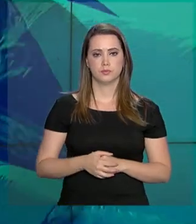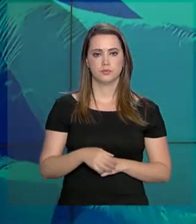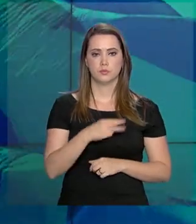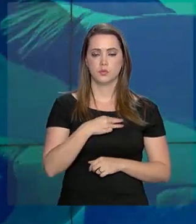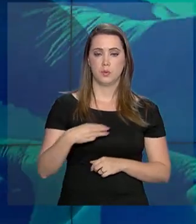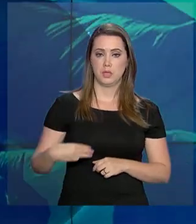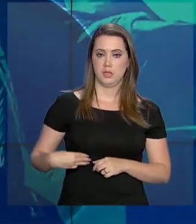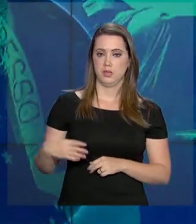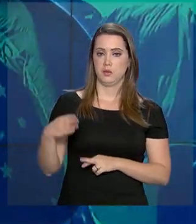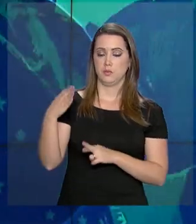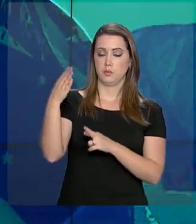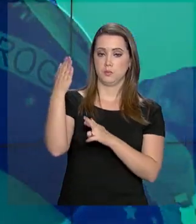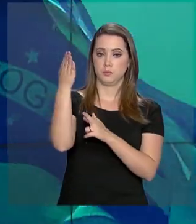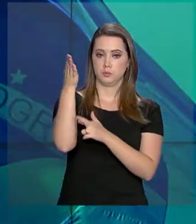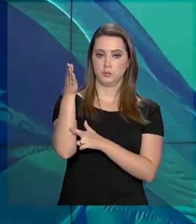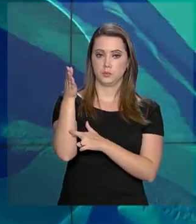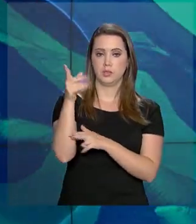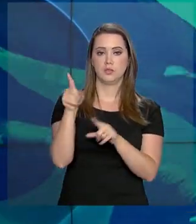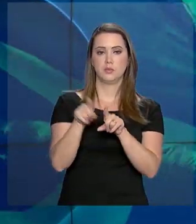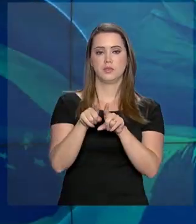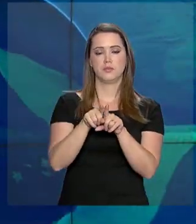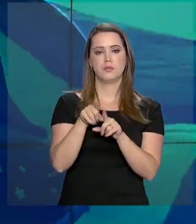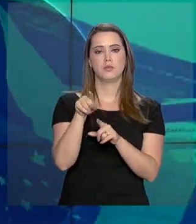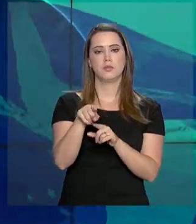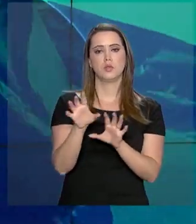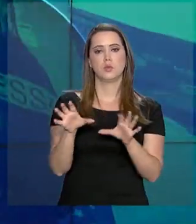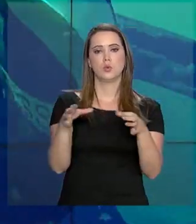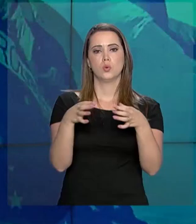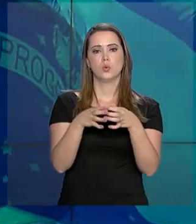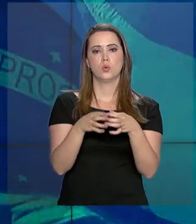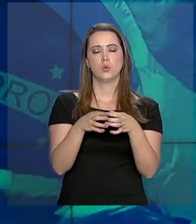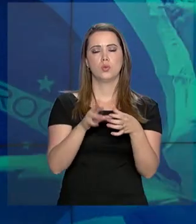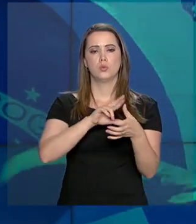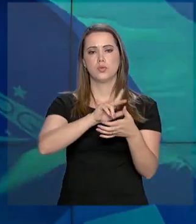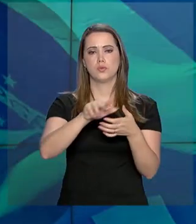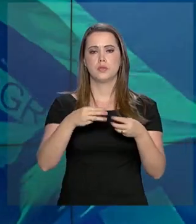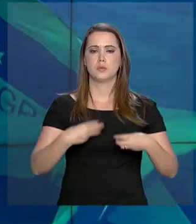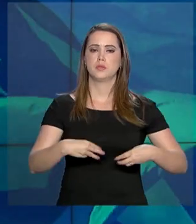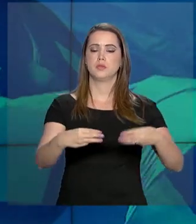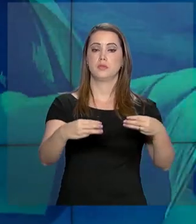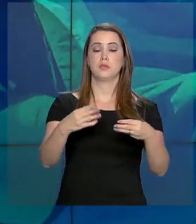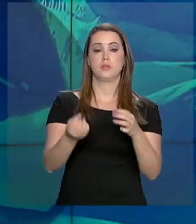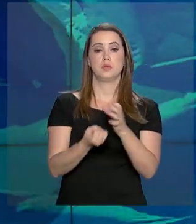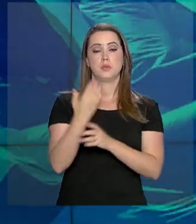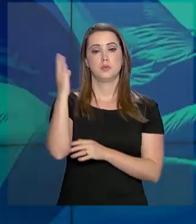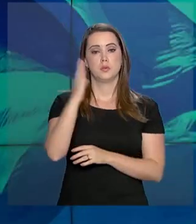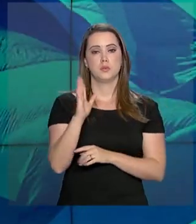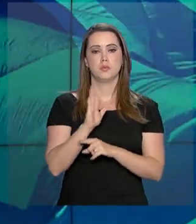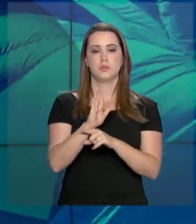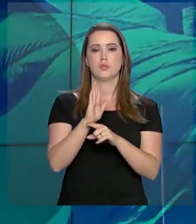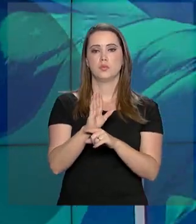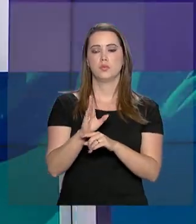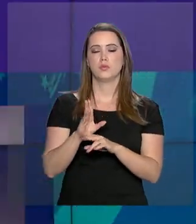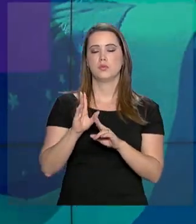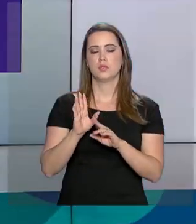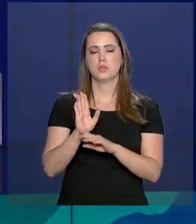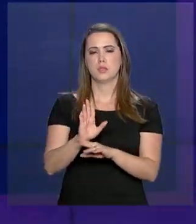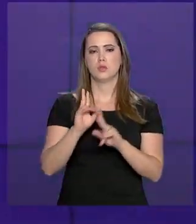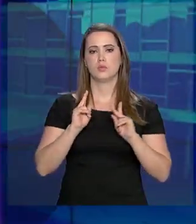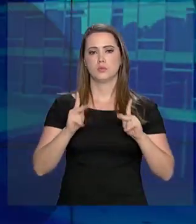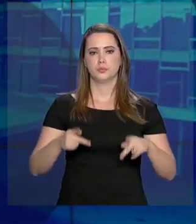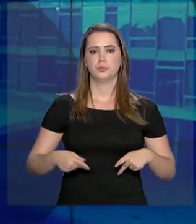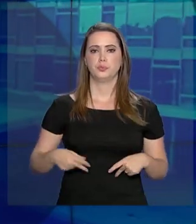ministro das Relações Exteriores comentou também sobre o grupo interministerial criado pelo Brasil para oferecer ajuda